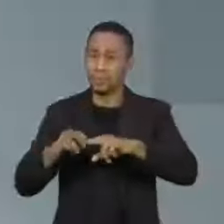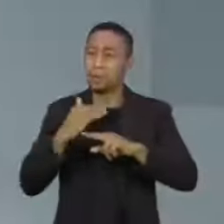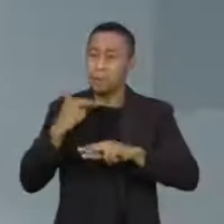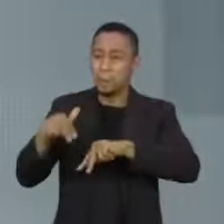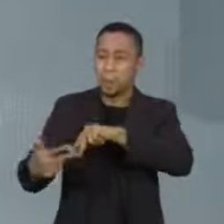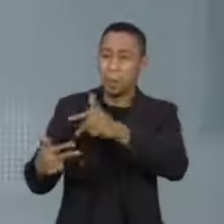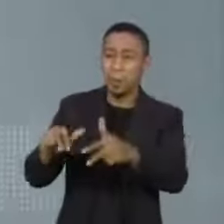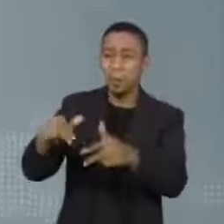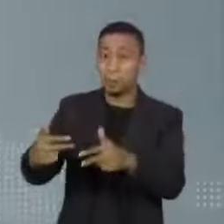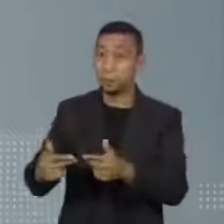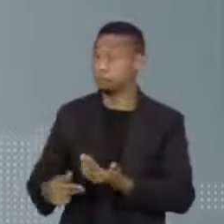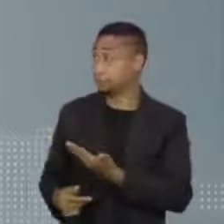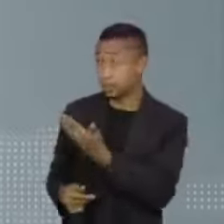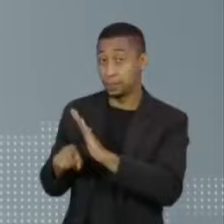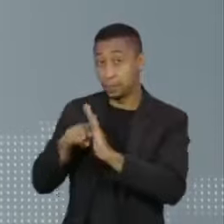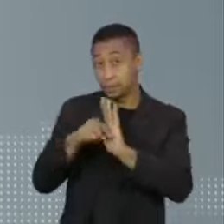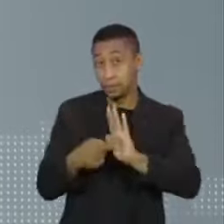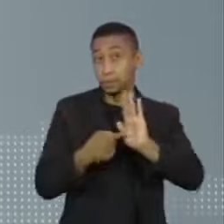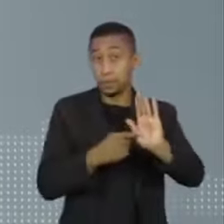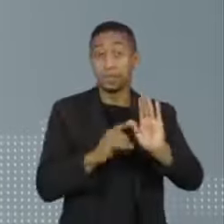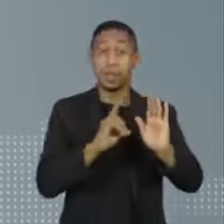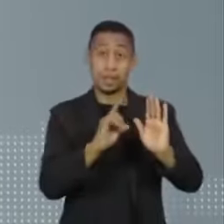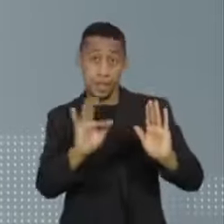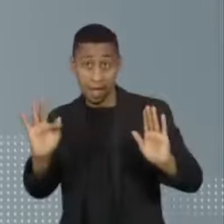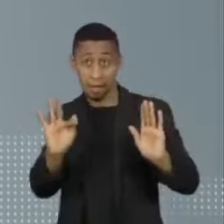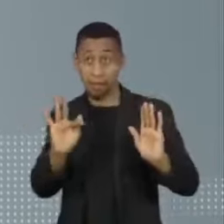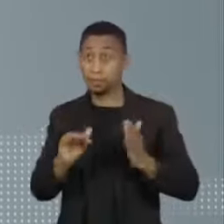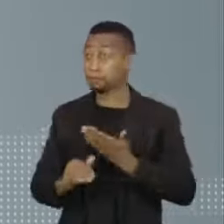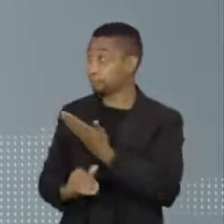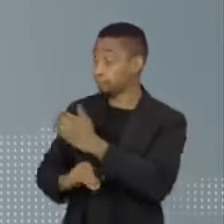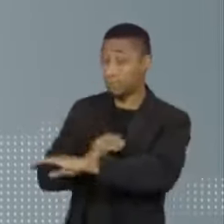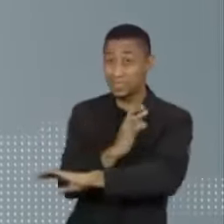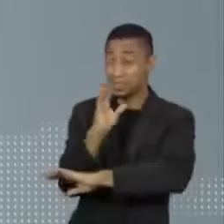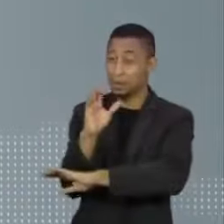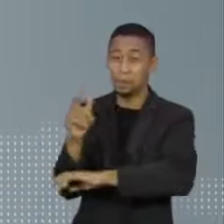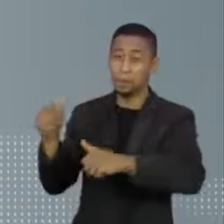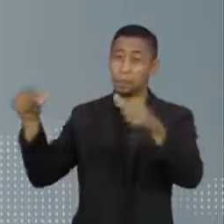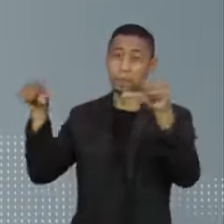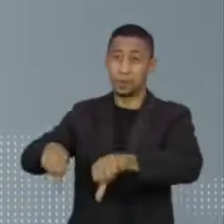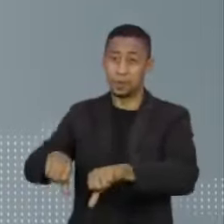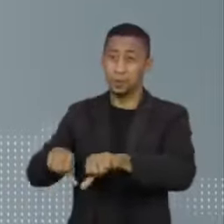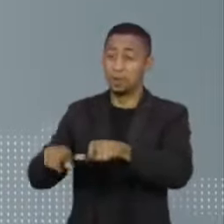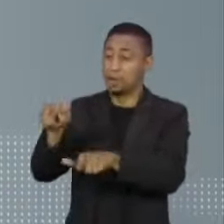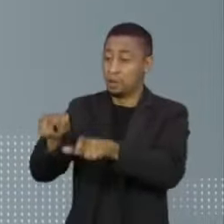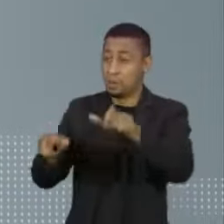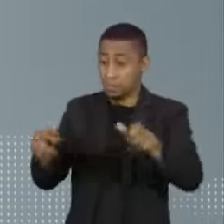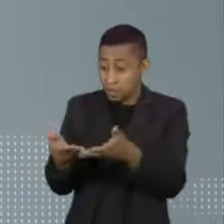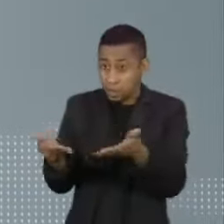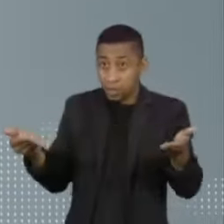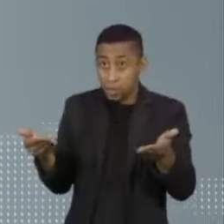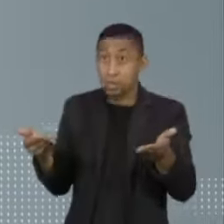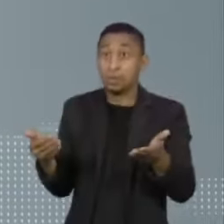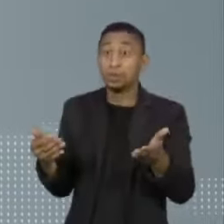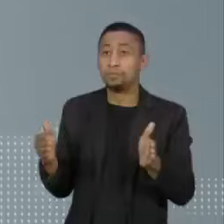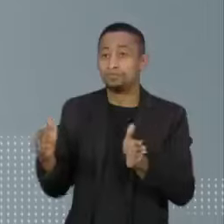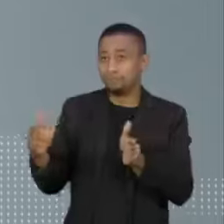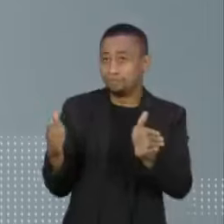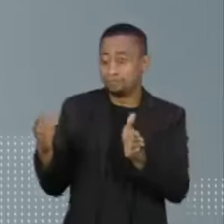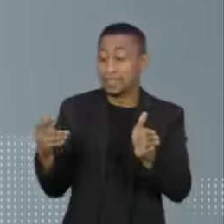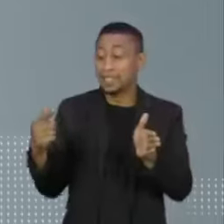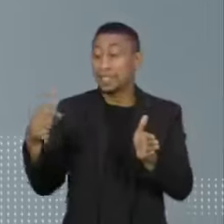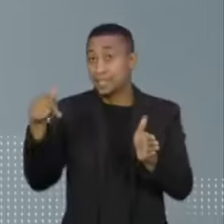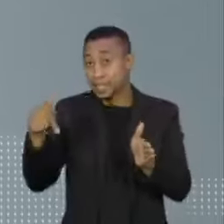Segundo a pesquisa, o Distrito Federal é o local mais afetado. A população local tem 78